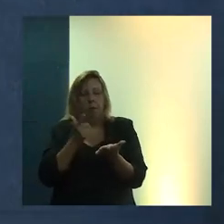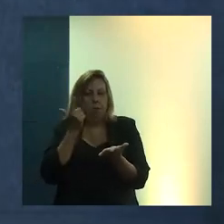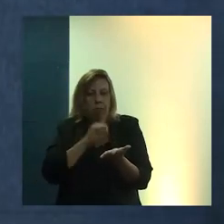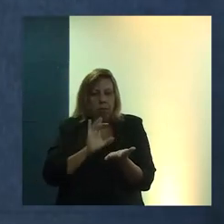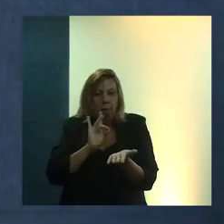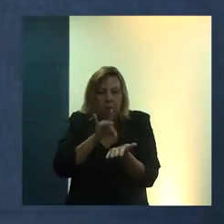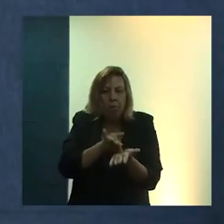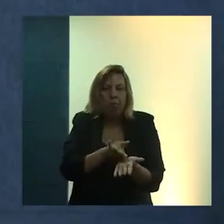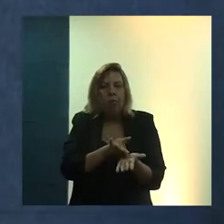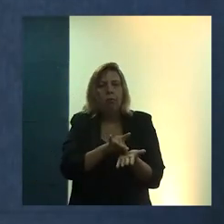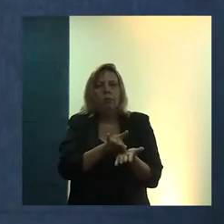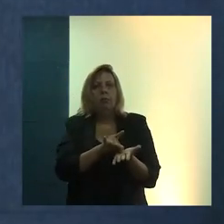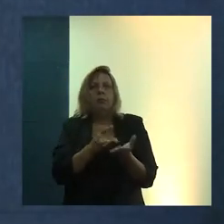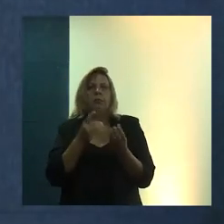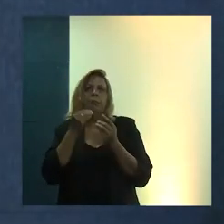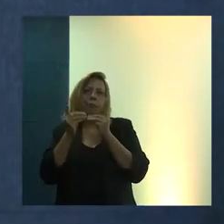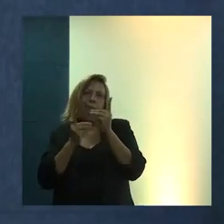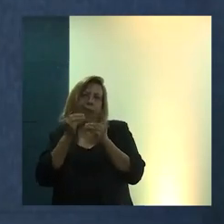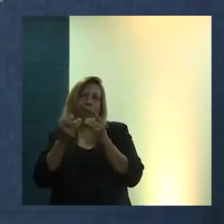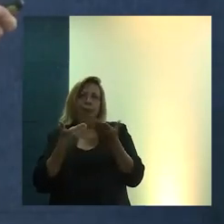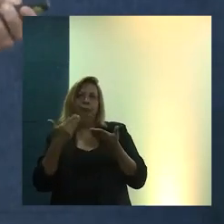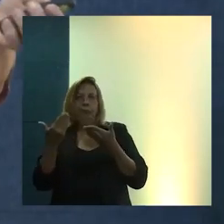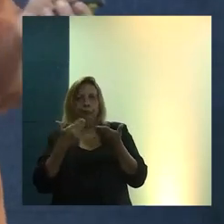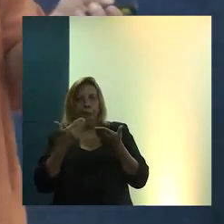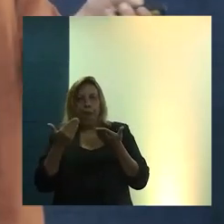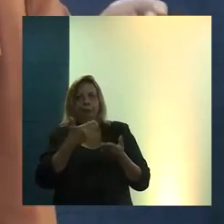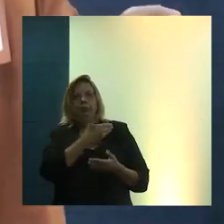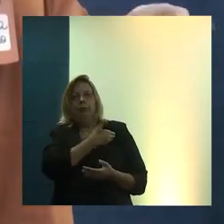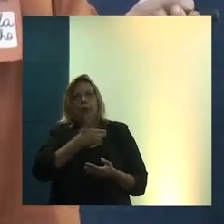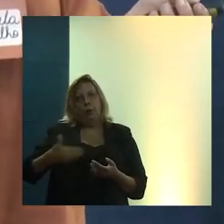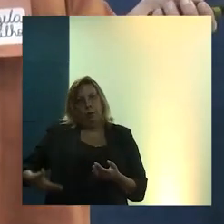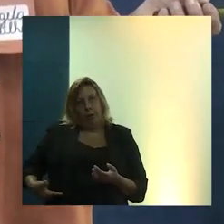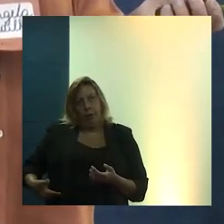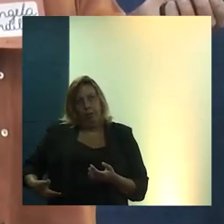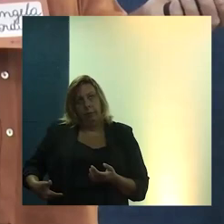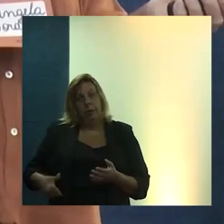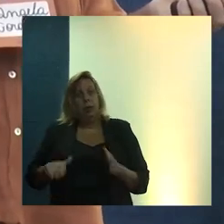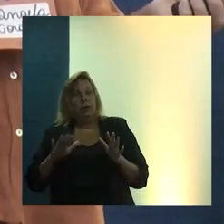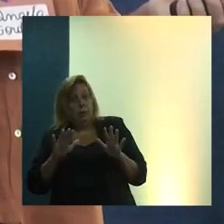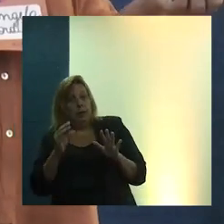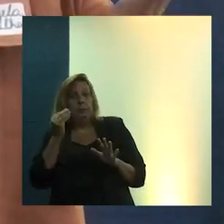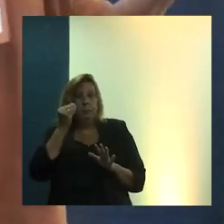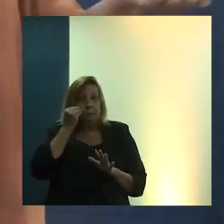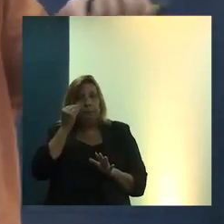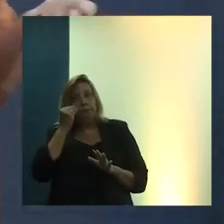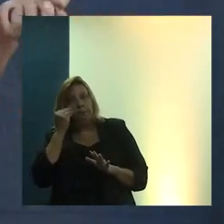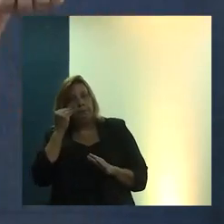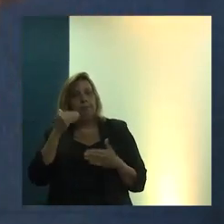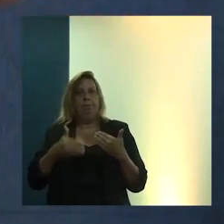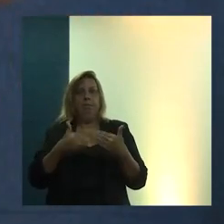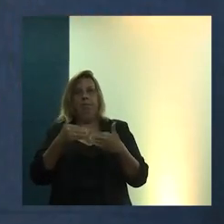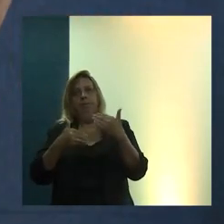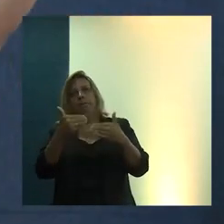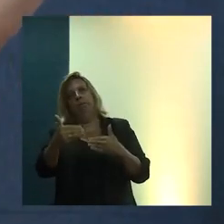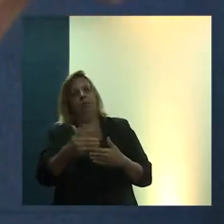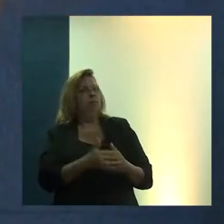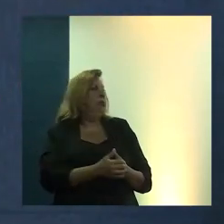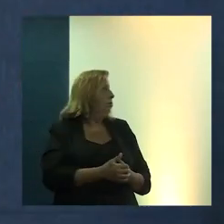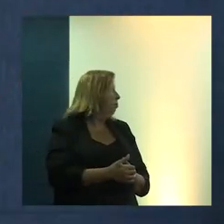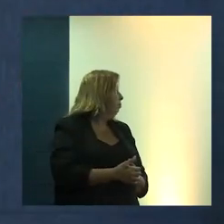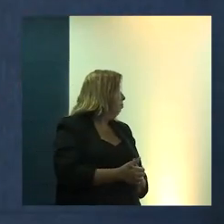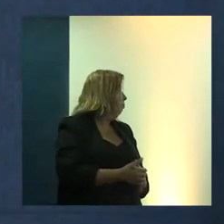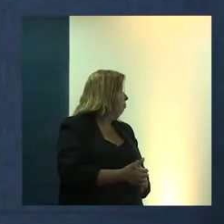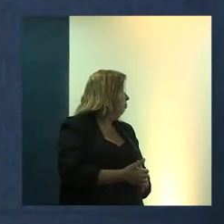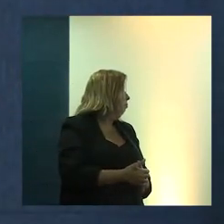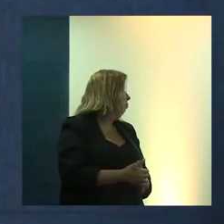o diálogo com os governantes, mas estamos andando com ele. E o